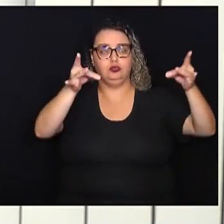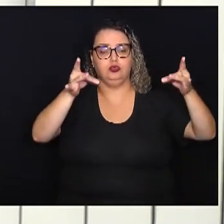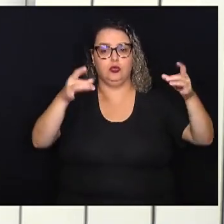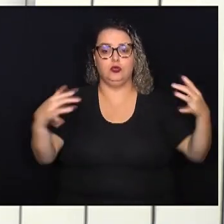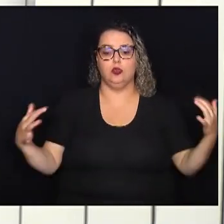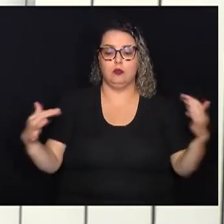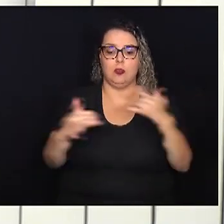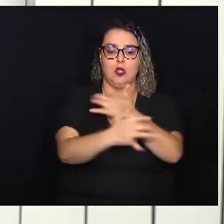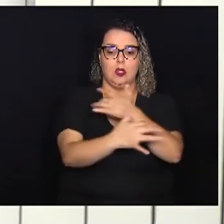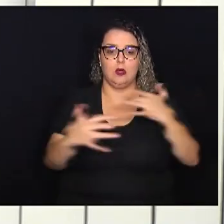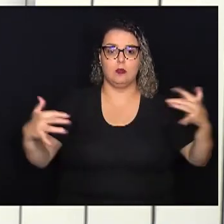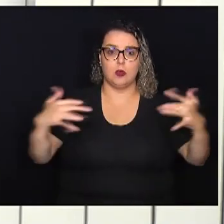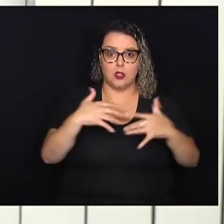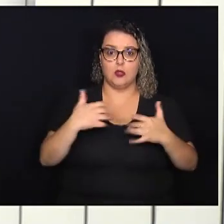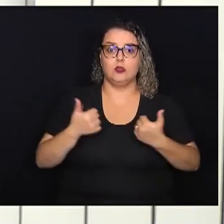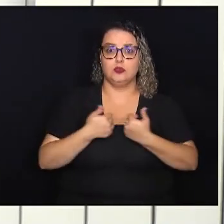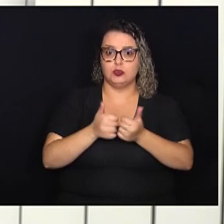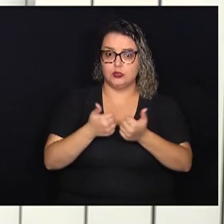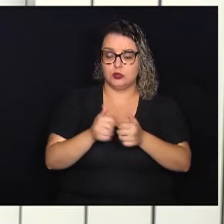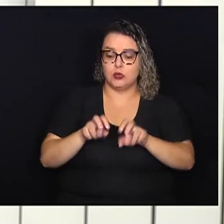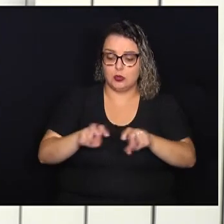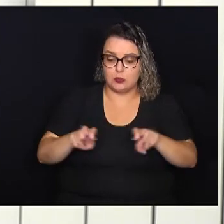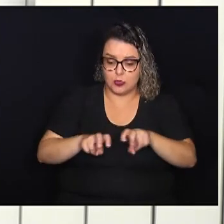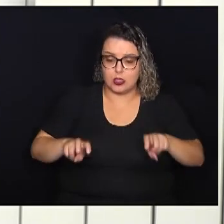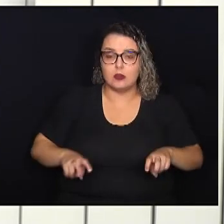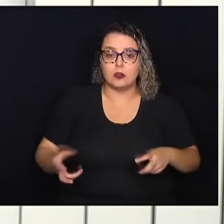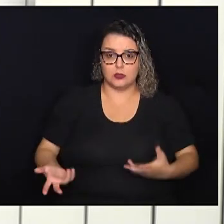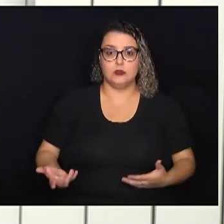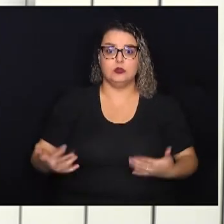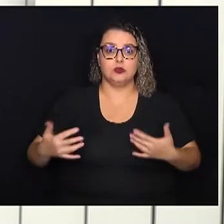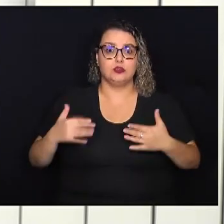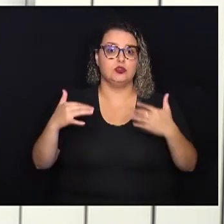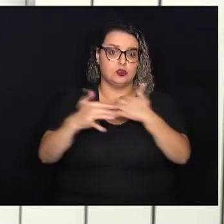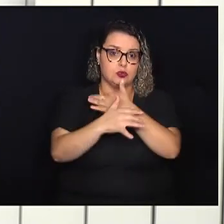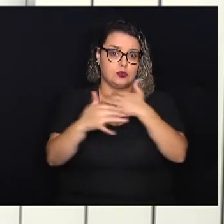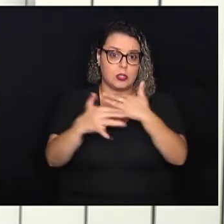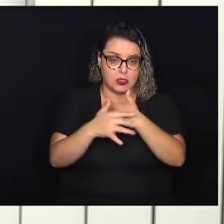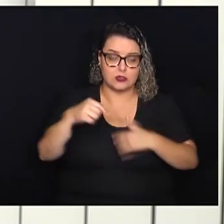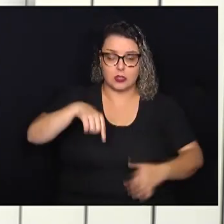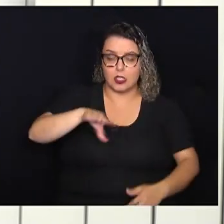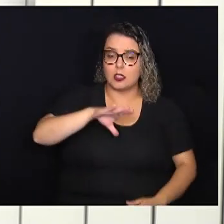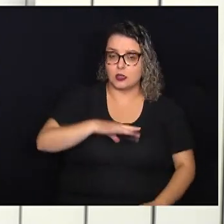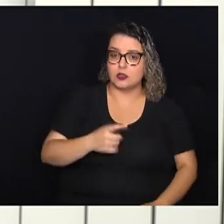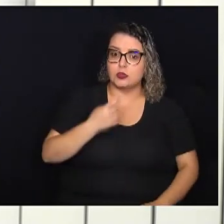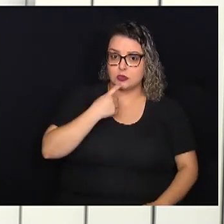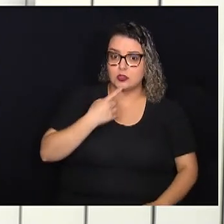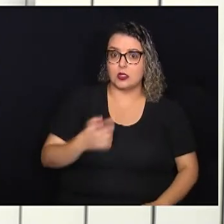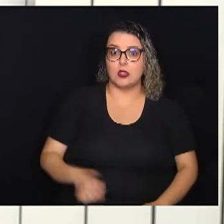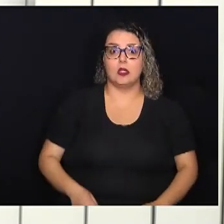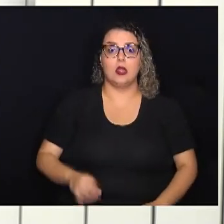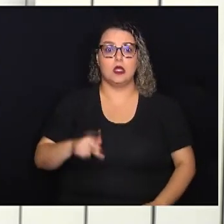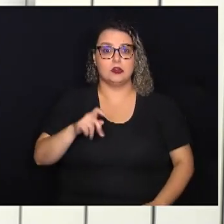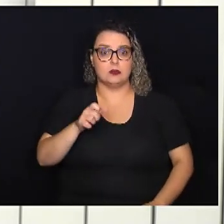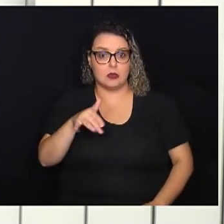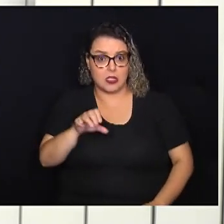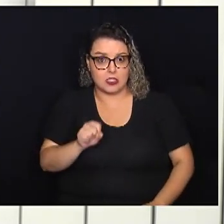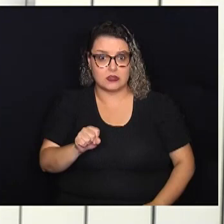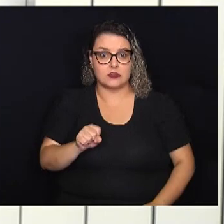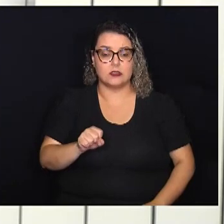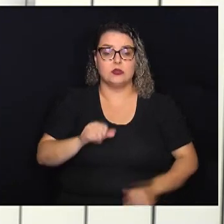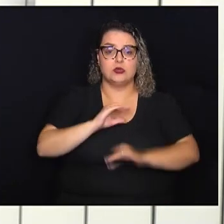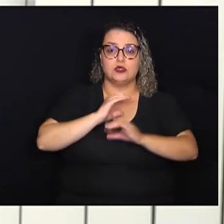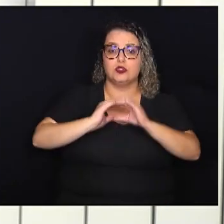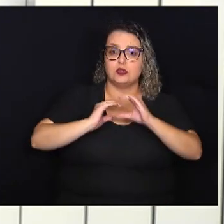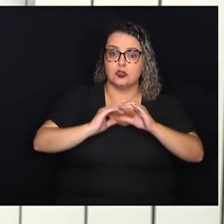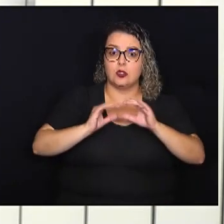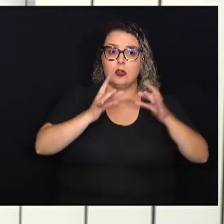movimento de passageiros nos terminais de ônibus urbanos aqui da cidade. As peças de comunicação serão afixadas também